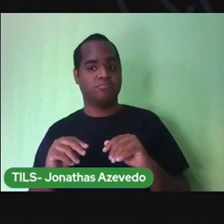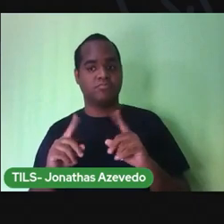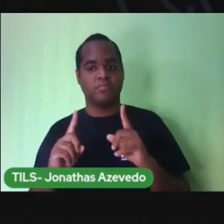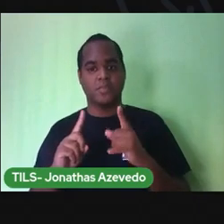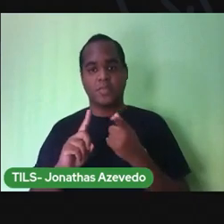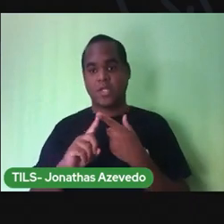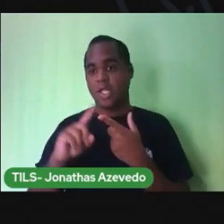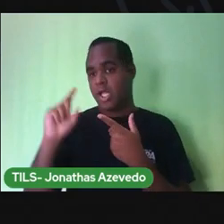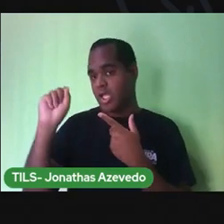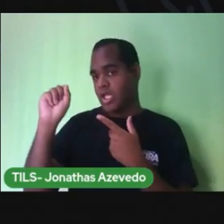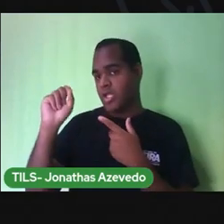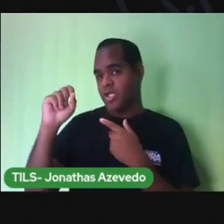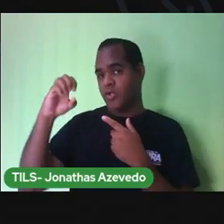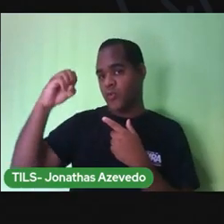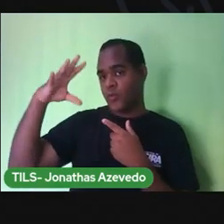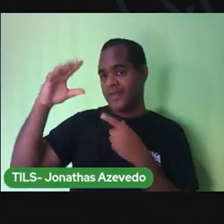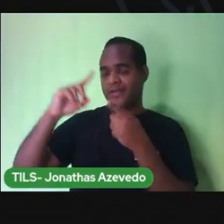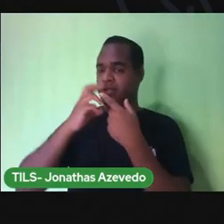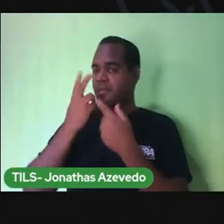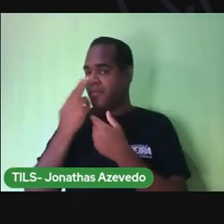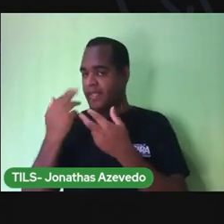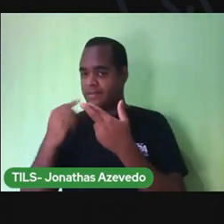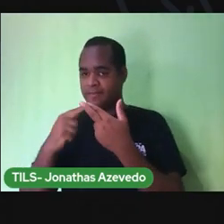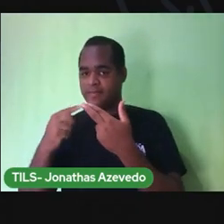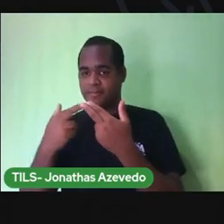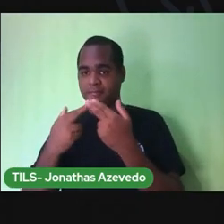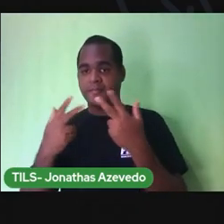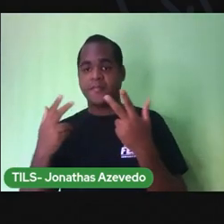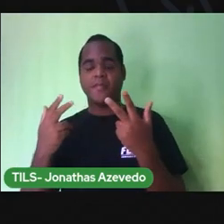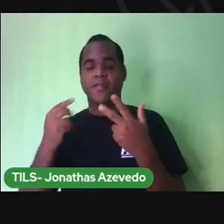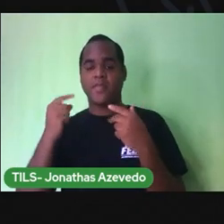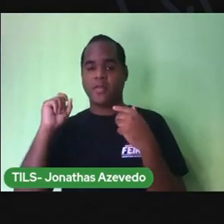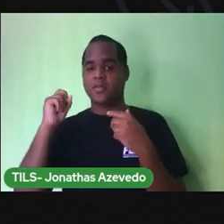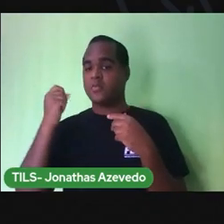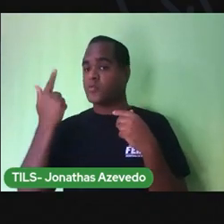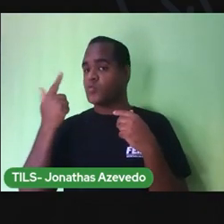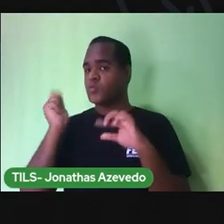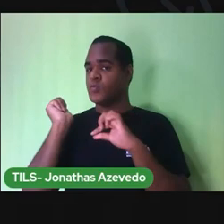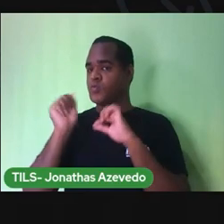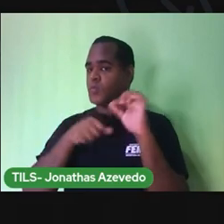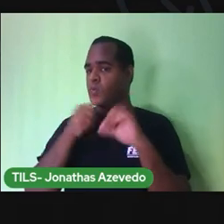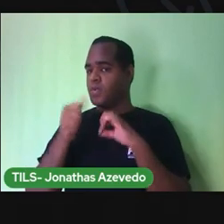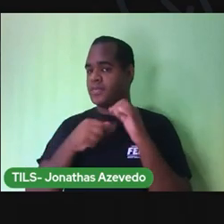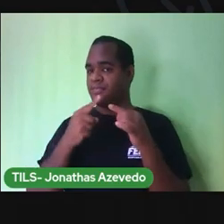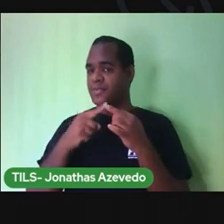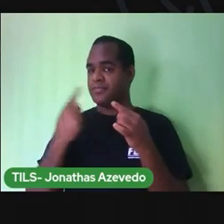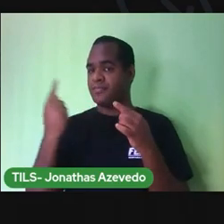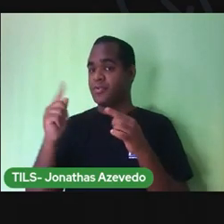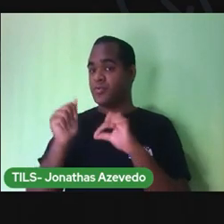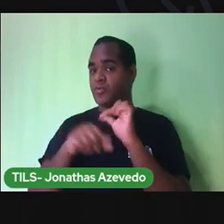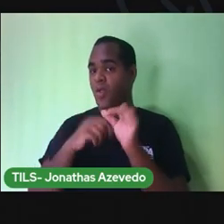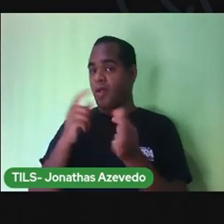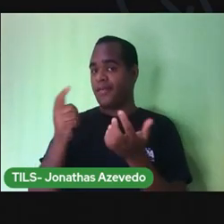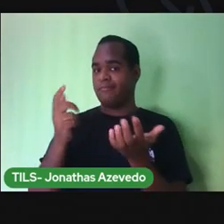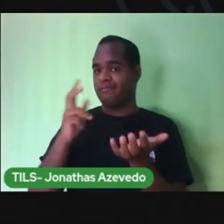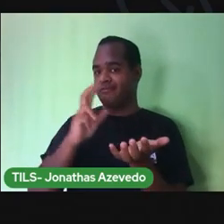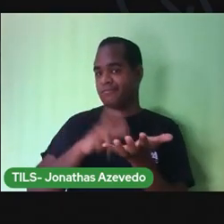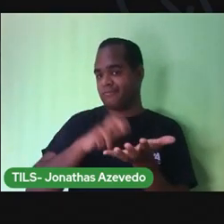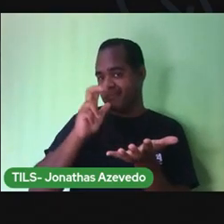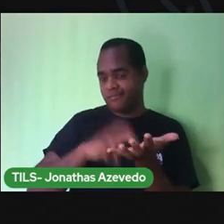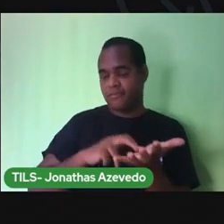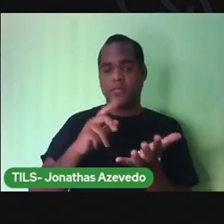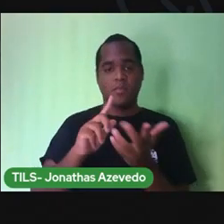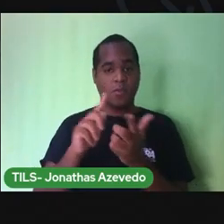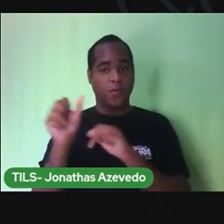está batendo, a luz do sol bate é dia. Esse lado de cá